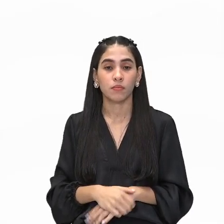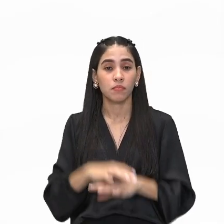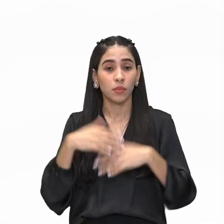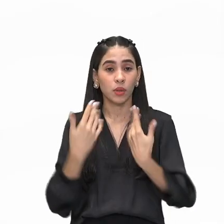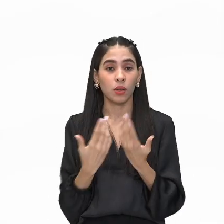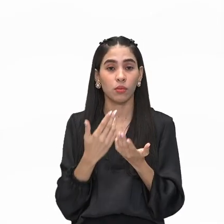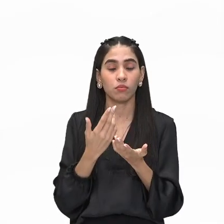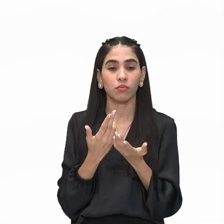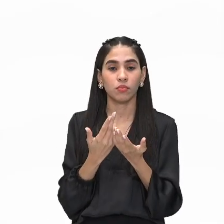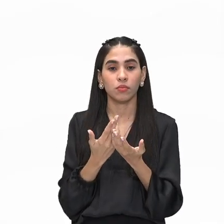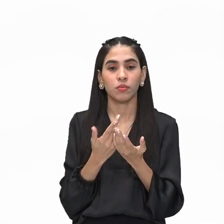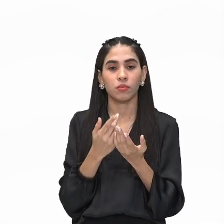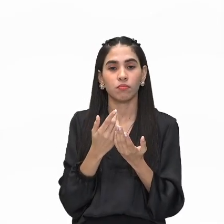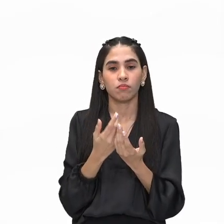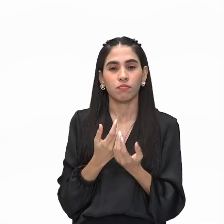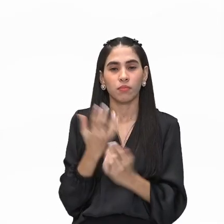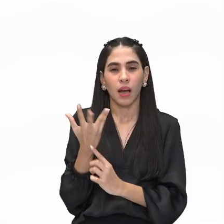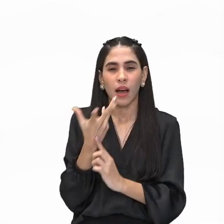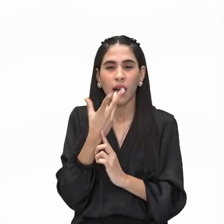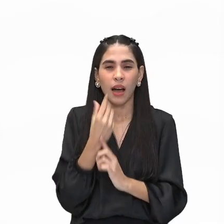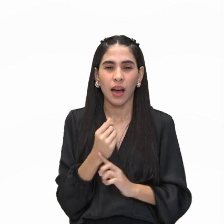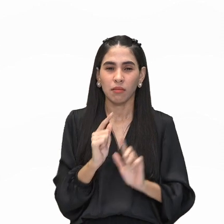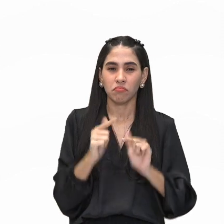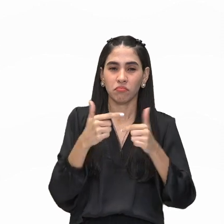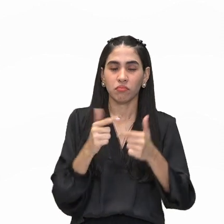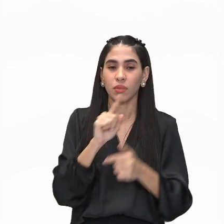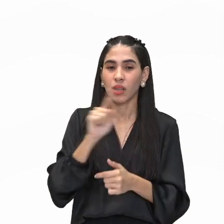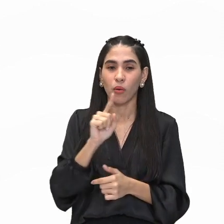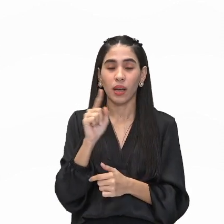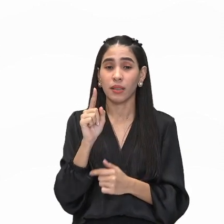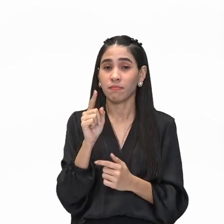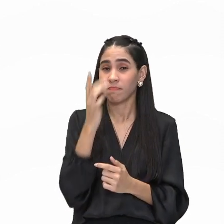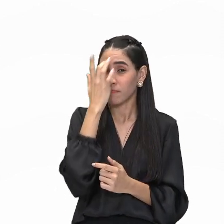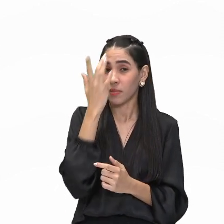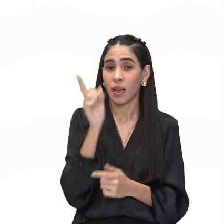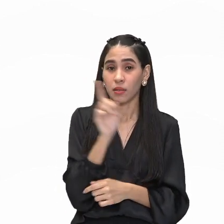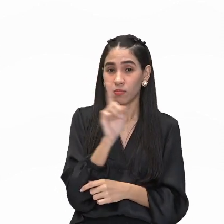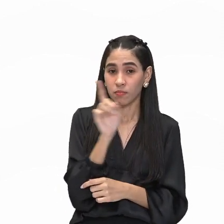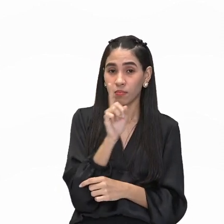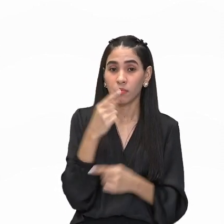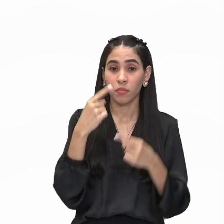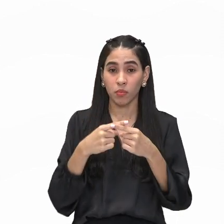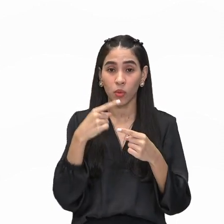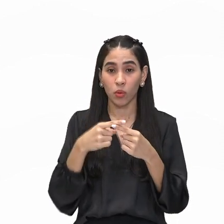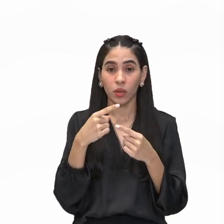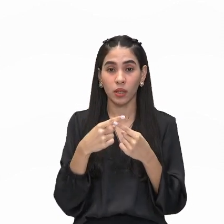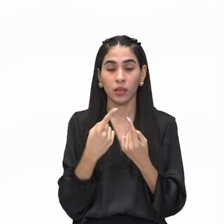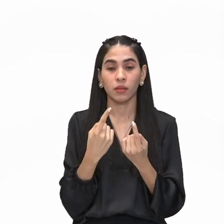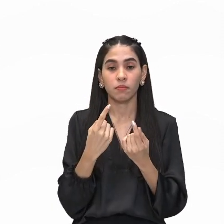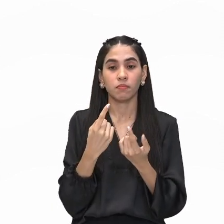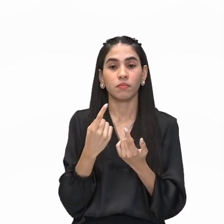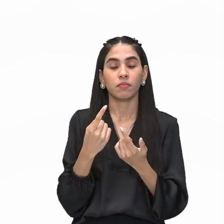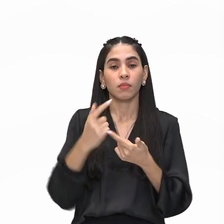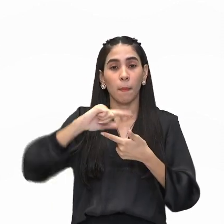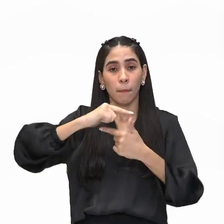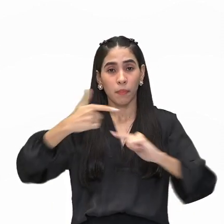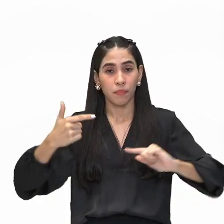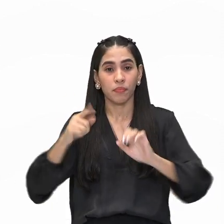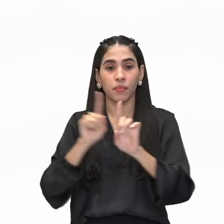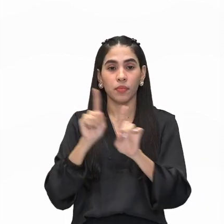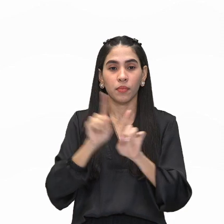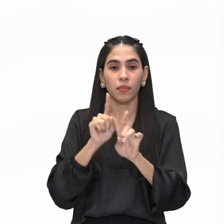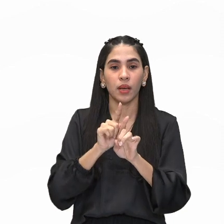produção de arte engajada não é tarefa fácil, visto que nas correntes modernistas e a